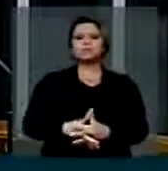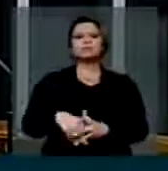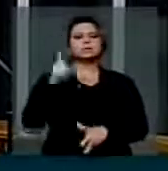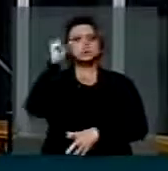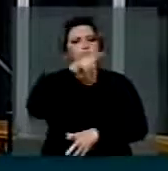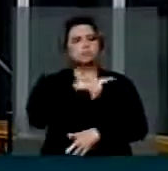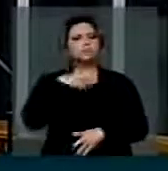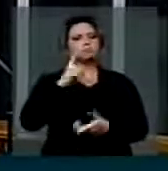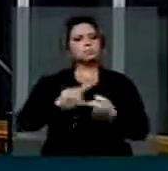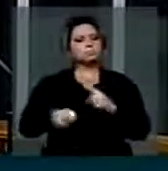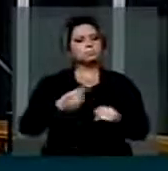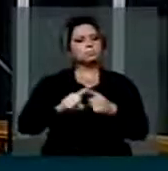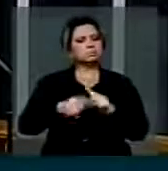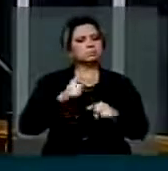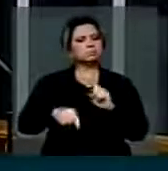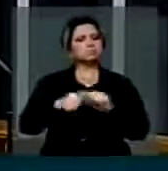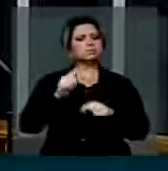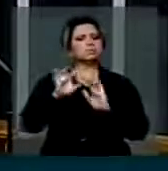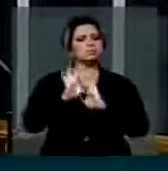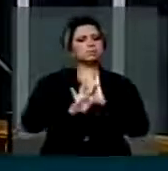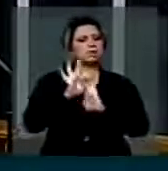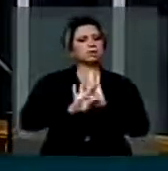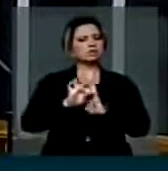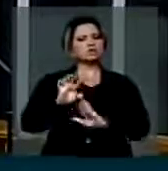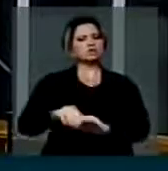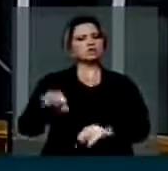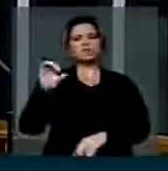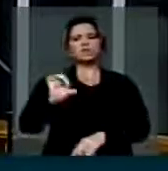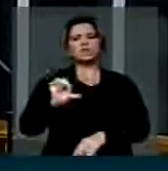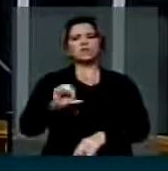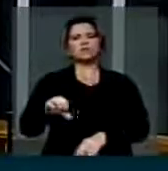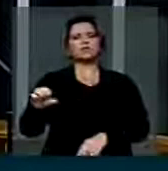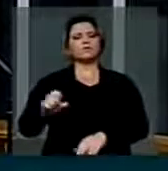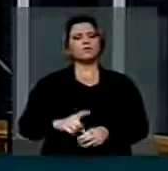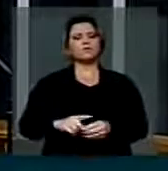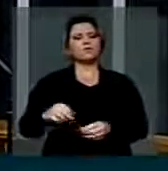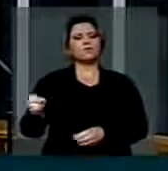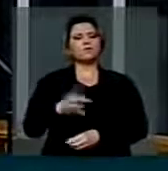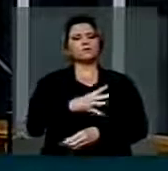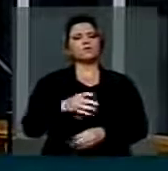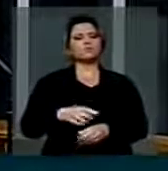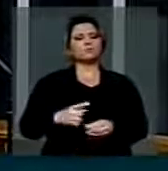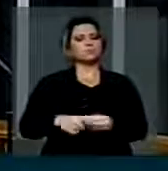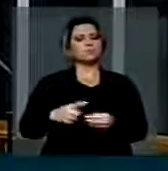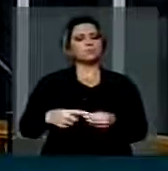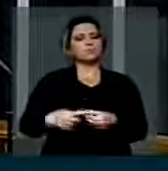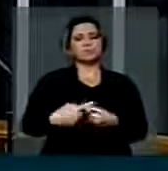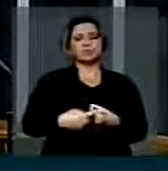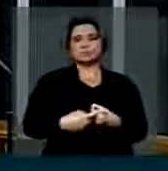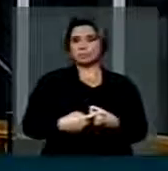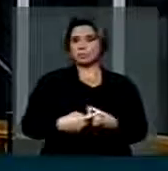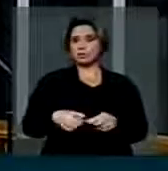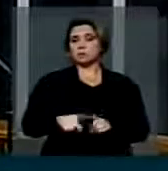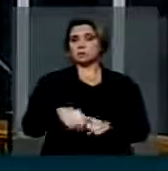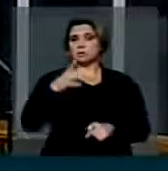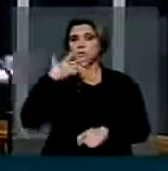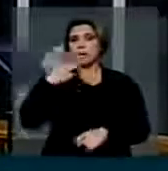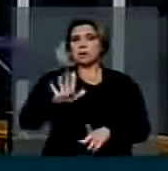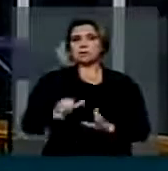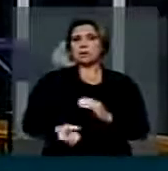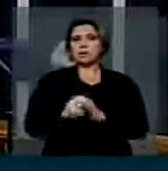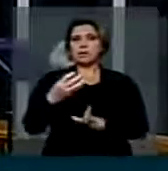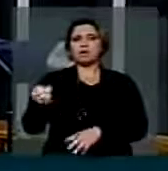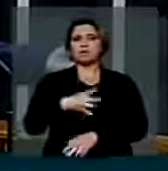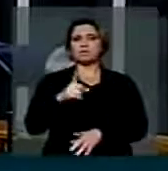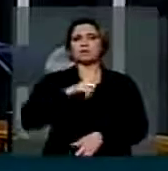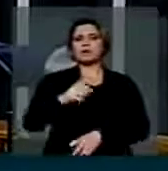complexo, esse texto dos novos municípios, dificulta sobremaneira a criação de novos municípios. Ninguém quer criar... O meu estado, por exemplo,